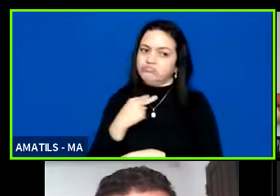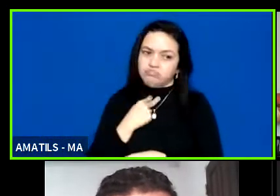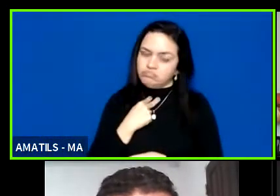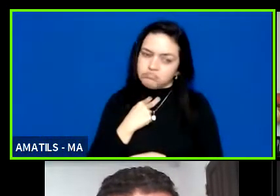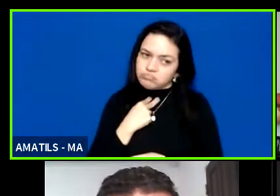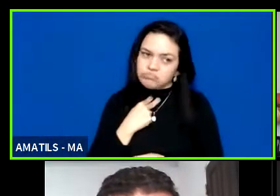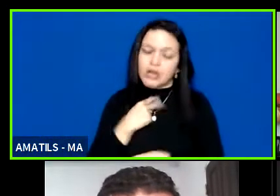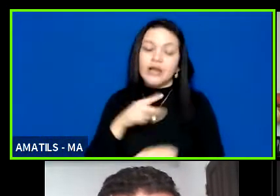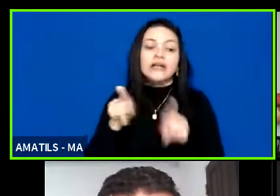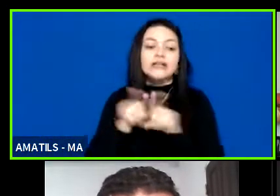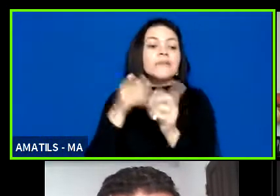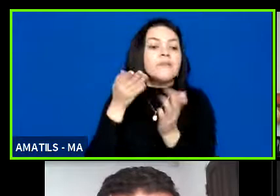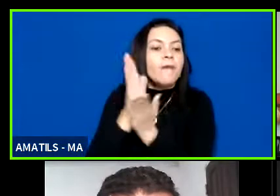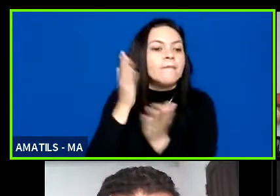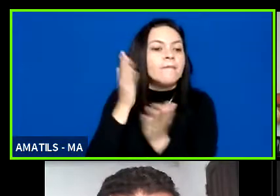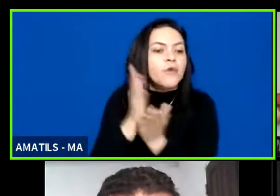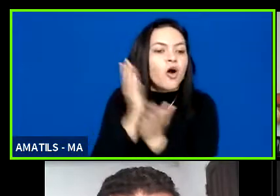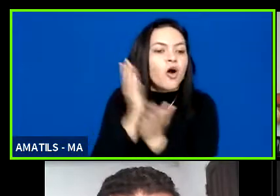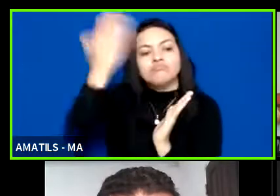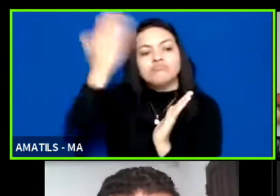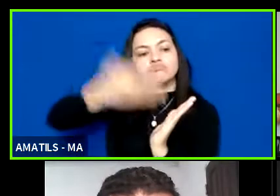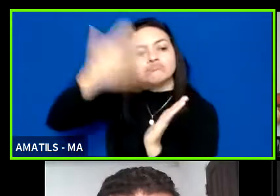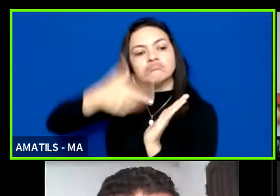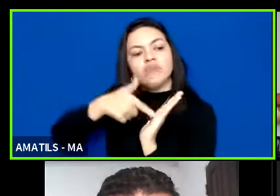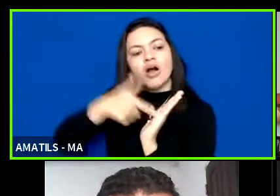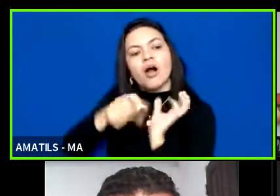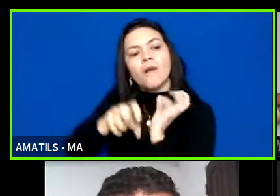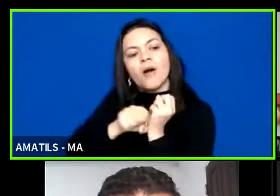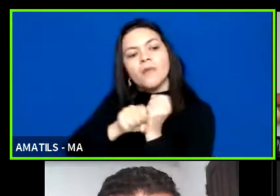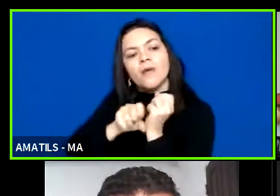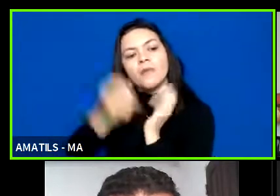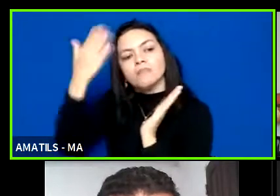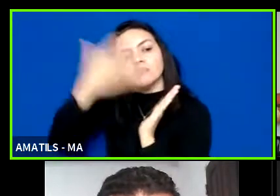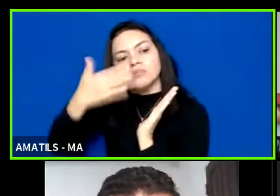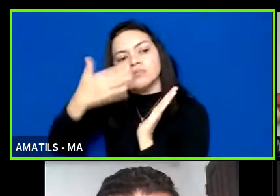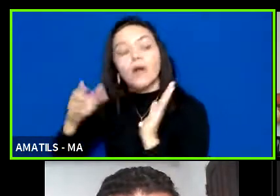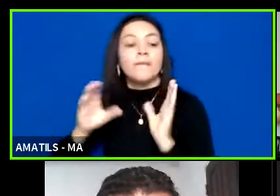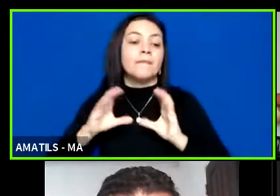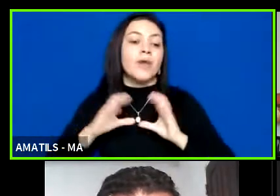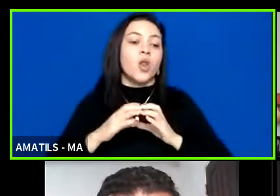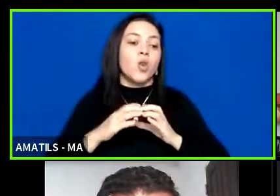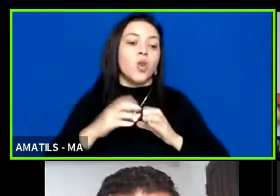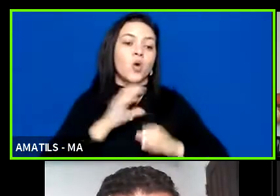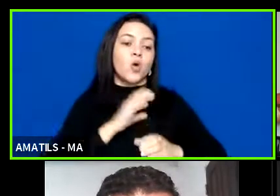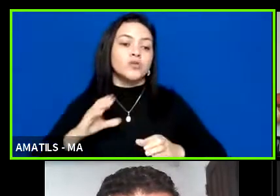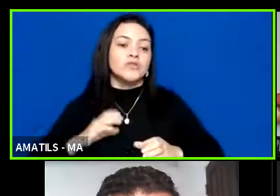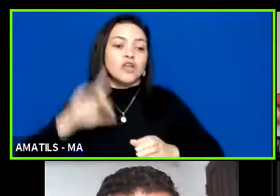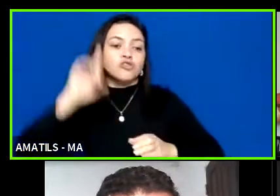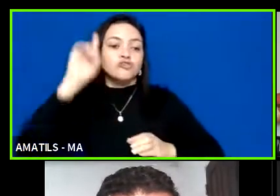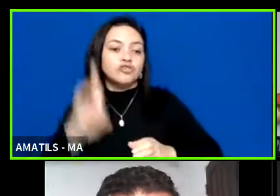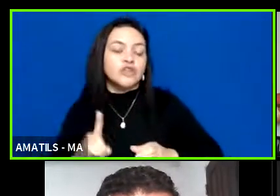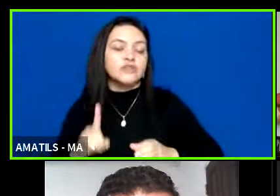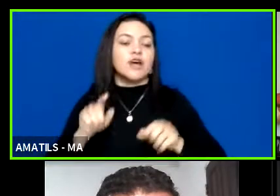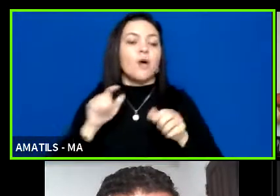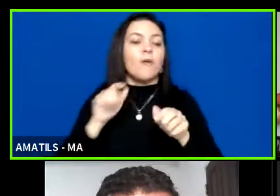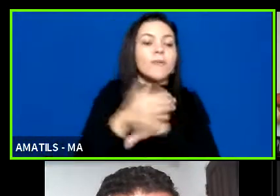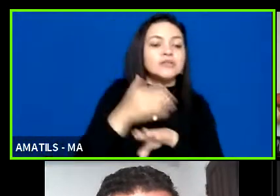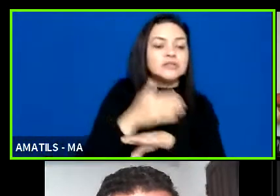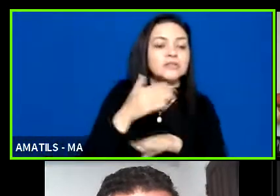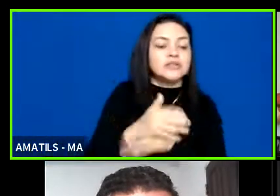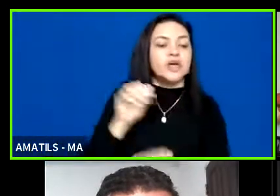aprovação das prestações de contas anuais por conselho de direção participação de atletas no colegiado participação de atletas na eleição